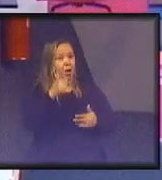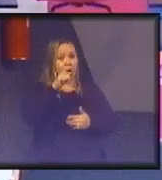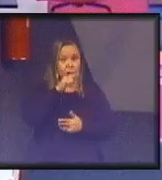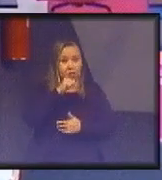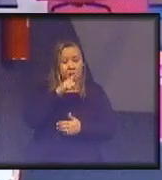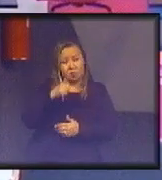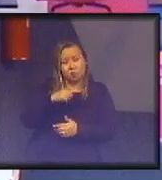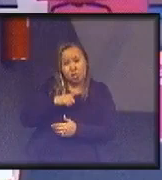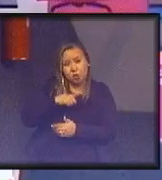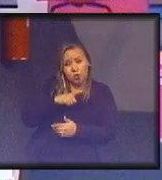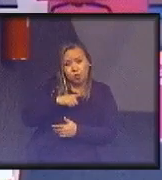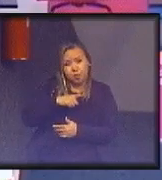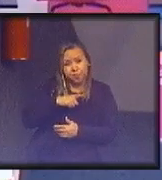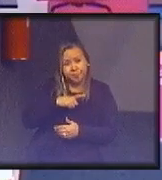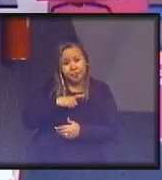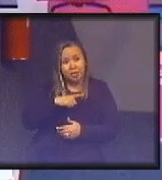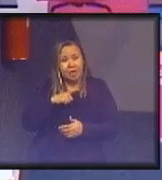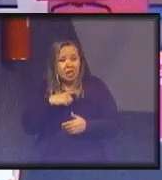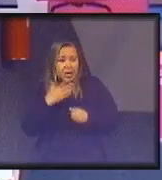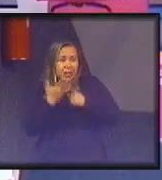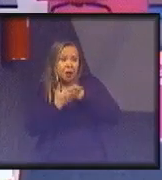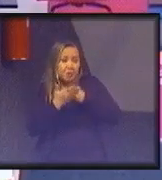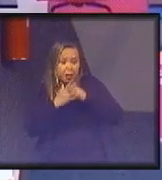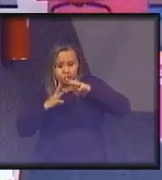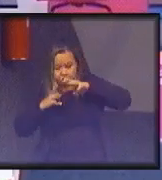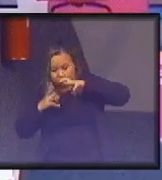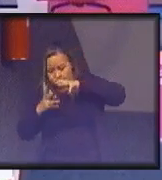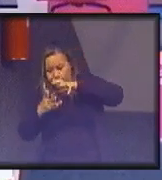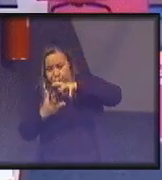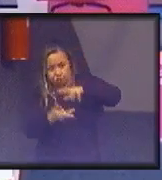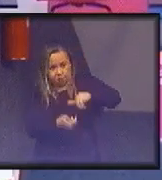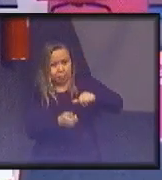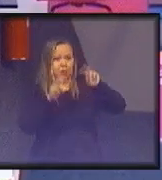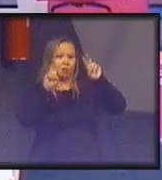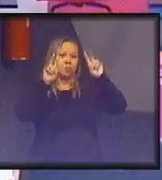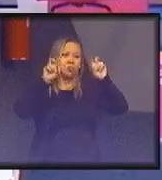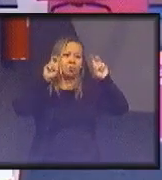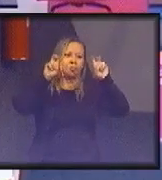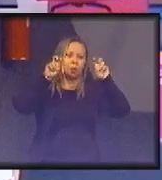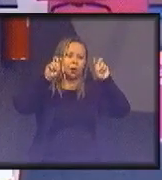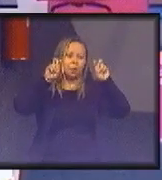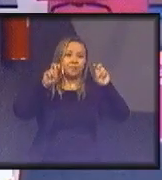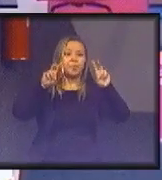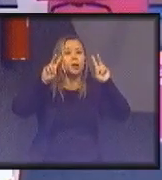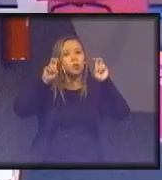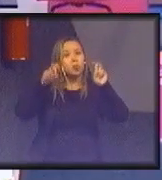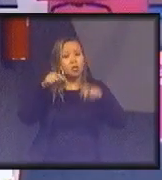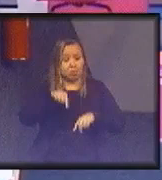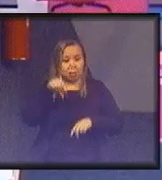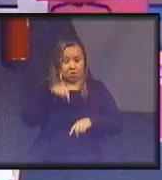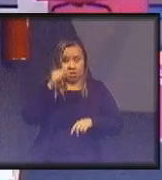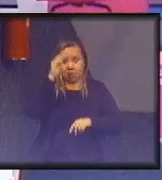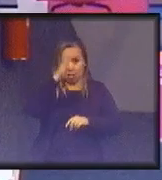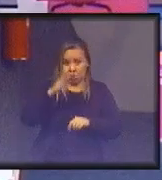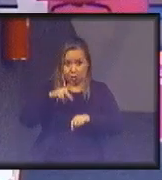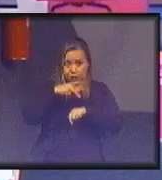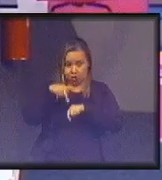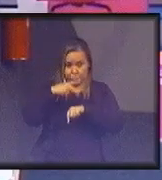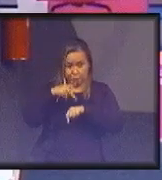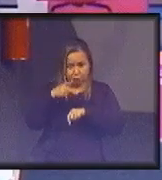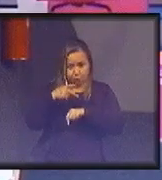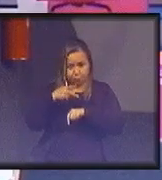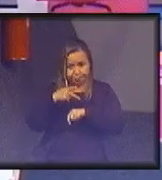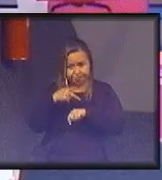assim, uma linha de base universal sobre esse tema. E, no caso do Brasil, eu fui